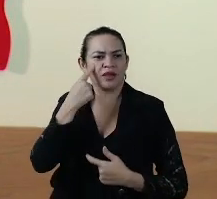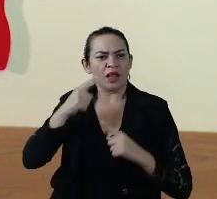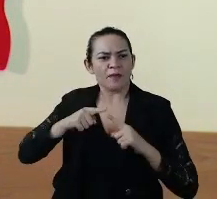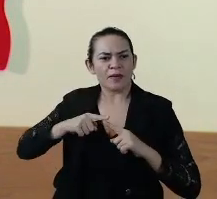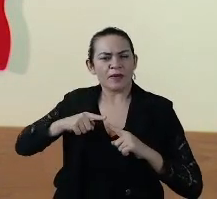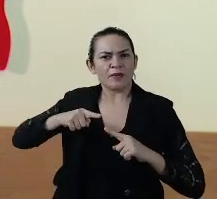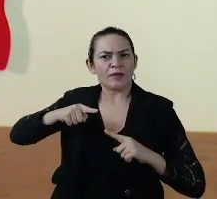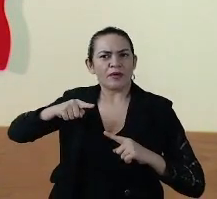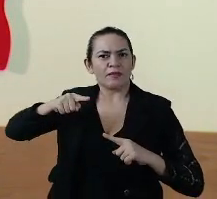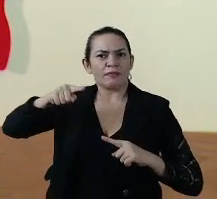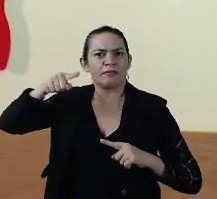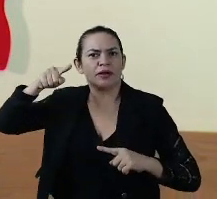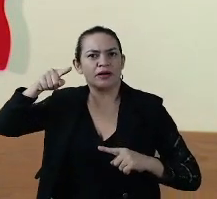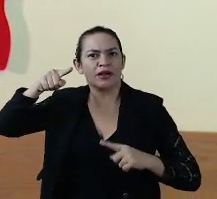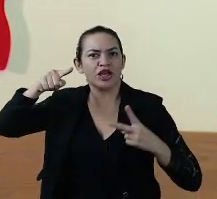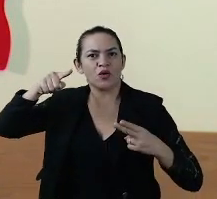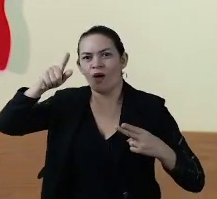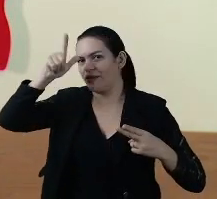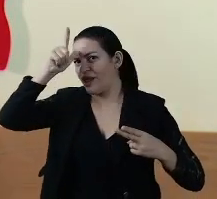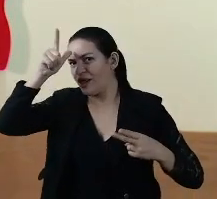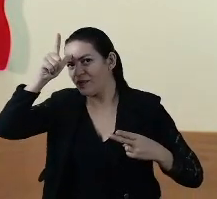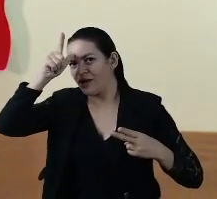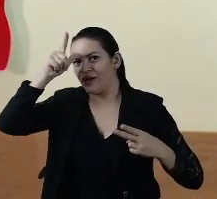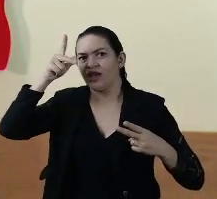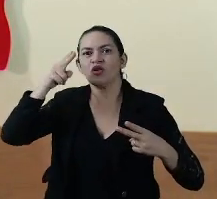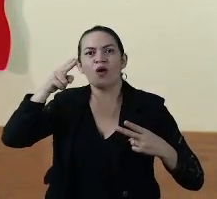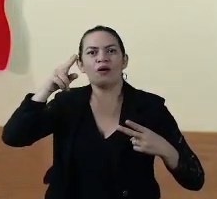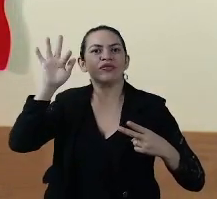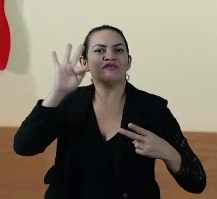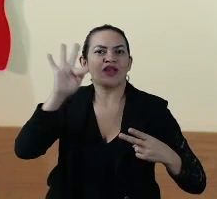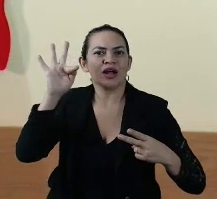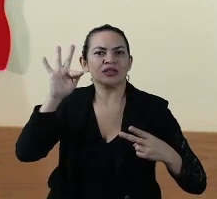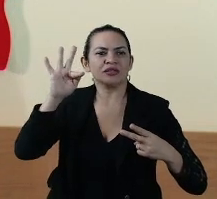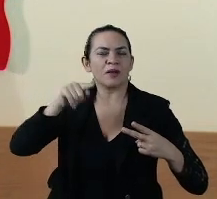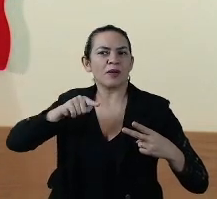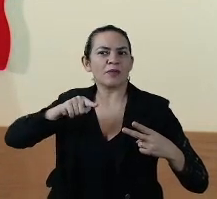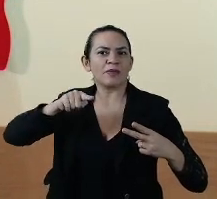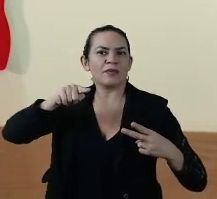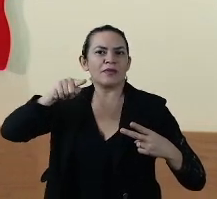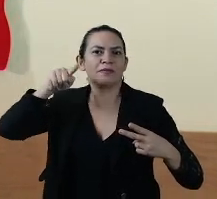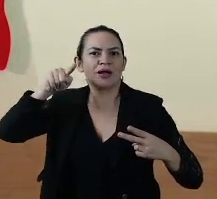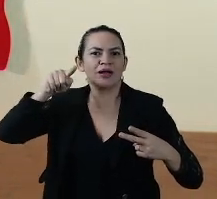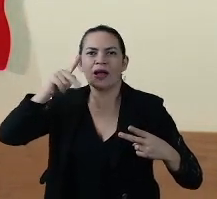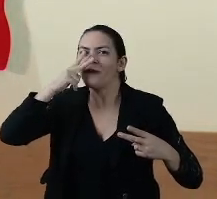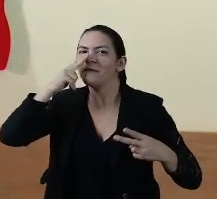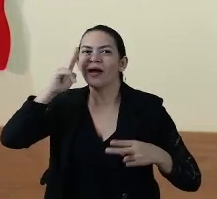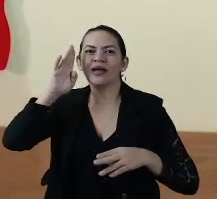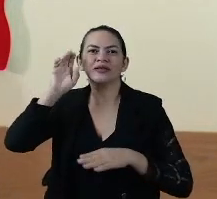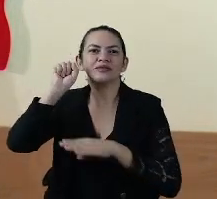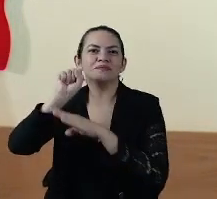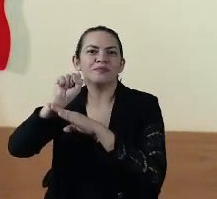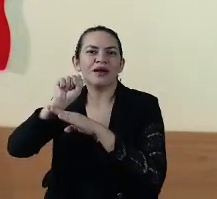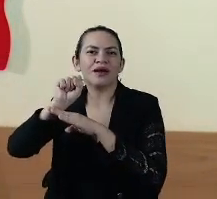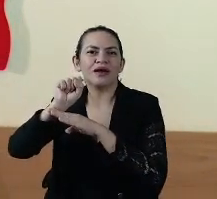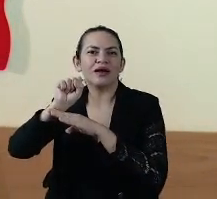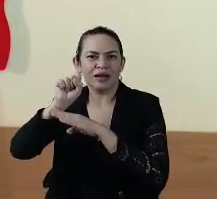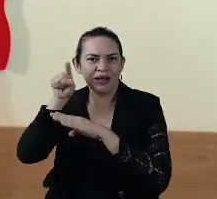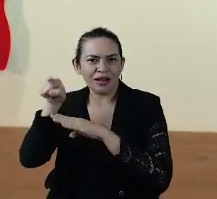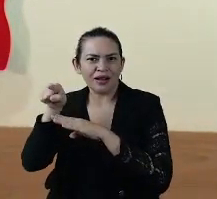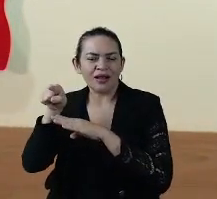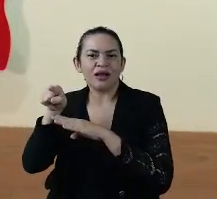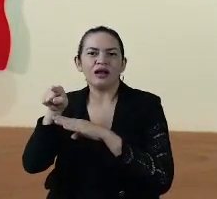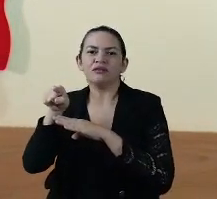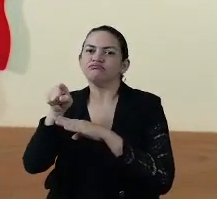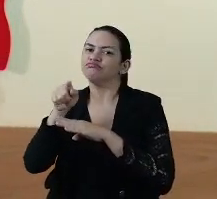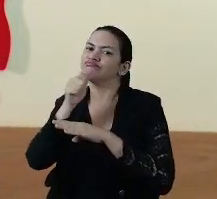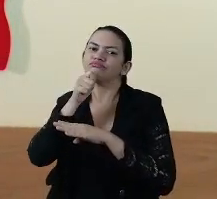e estabilizou, assim como na Alemanha, assim como na França, uma tendência de estabilização. O Brasil ainda